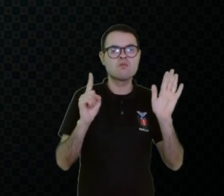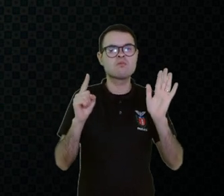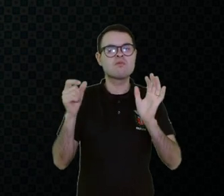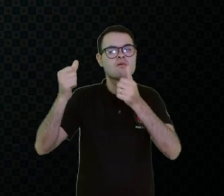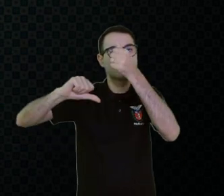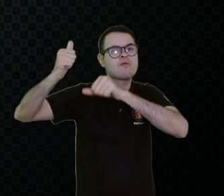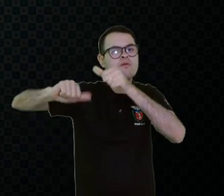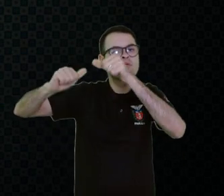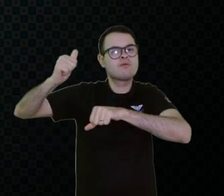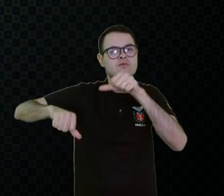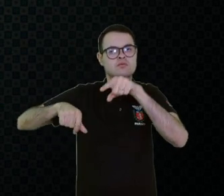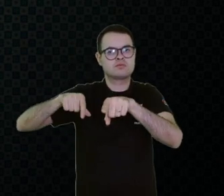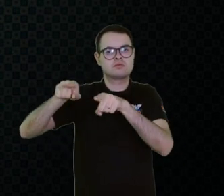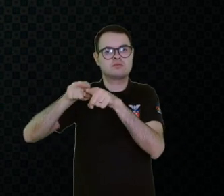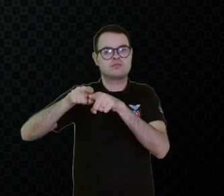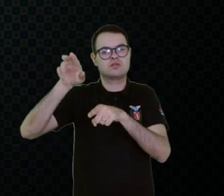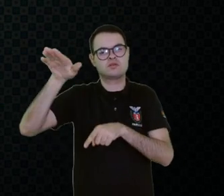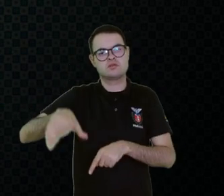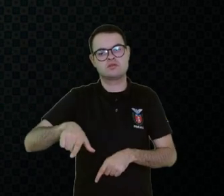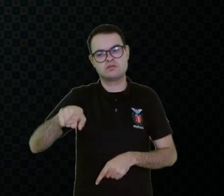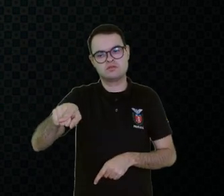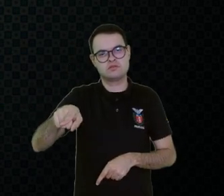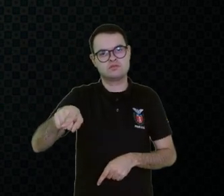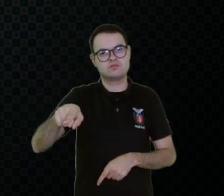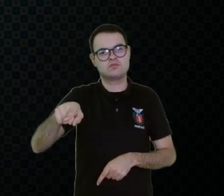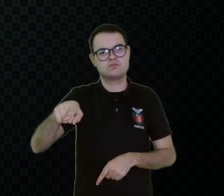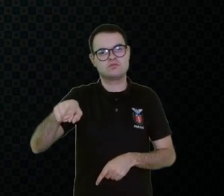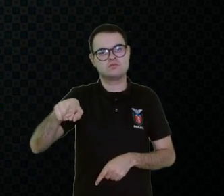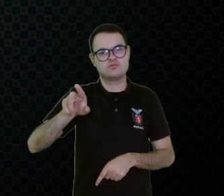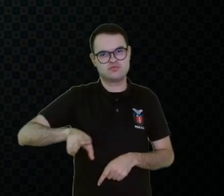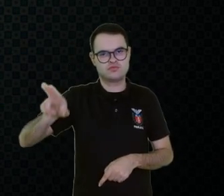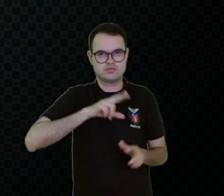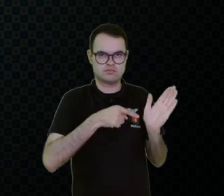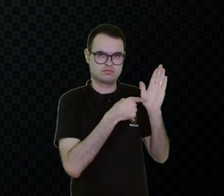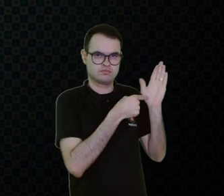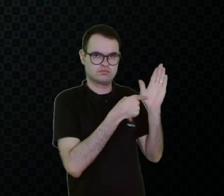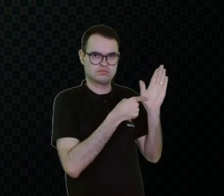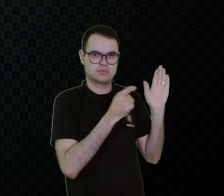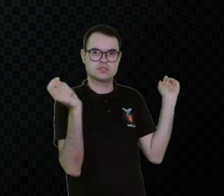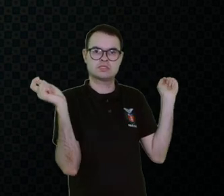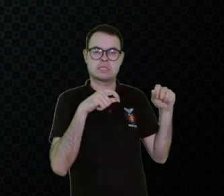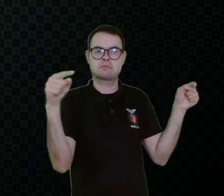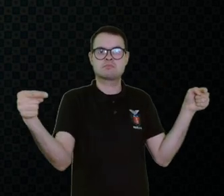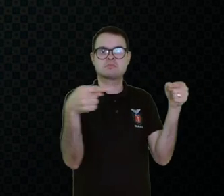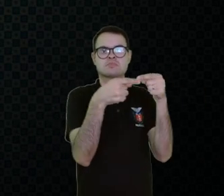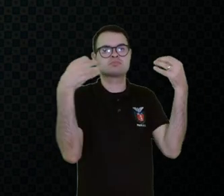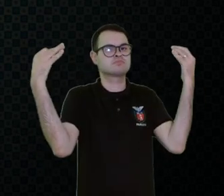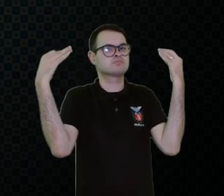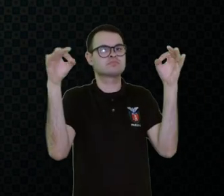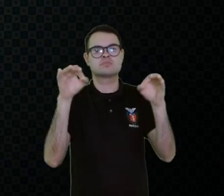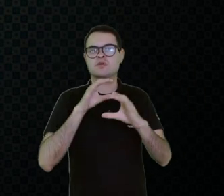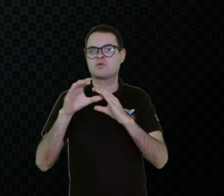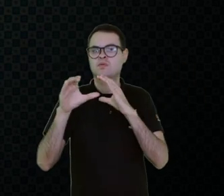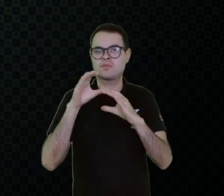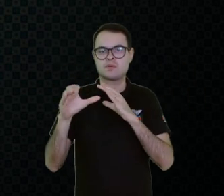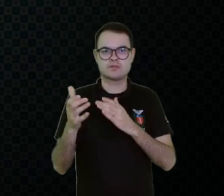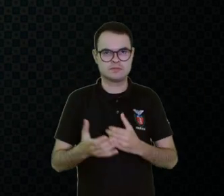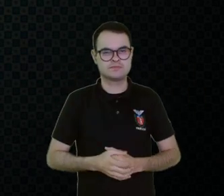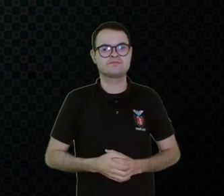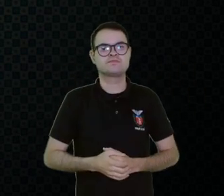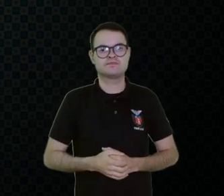é aquela pessoa, que é usuária, está querendo, você comunicar, dizer para nós, interagir.